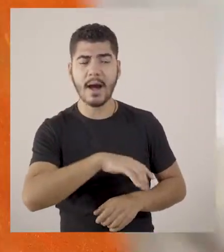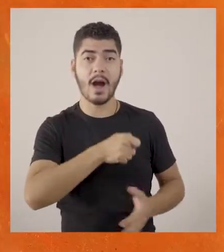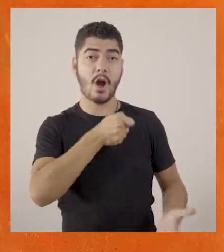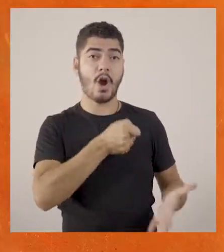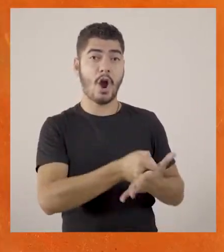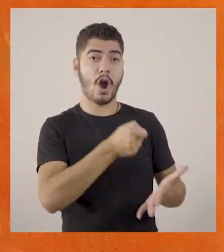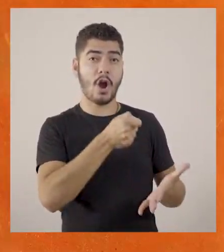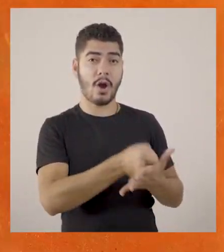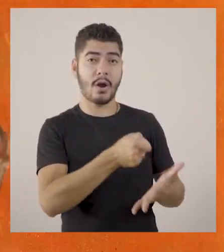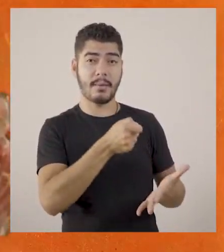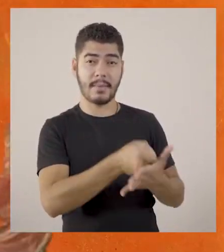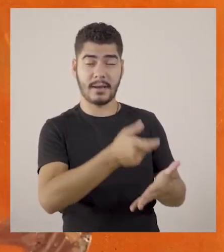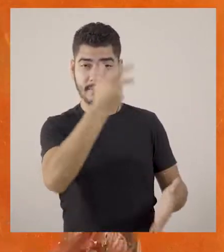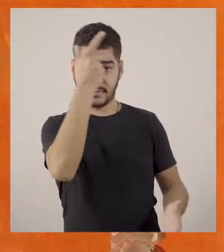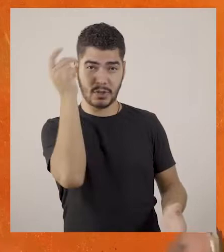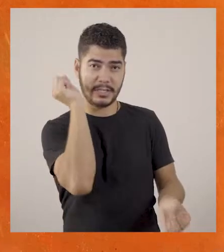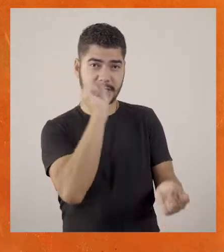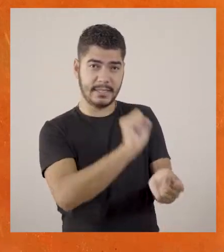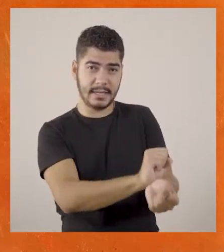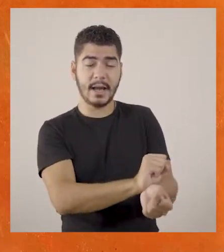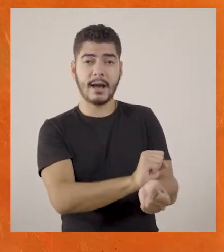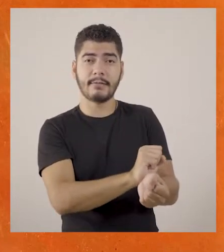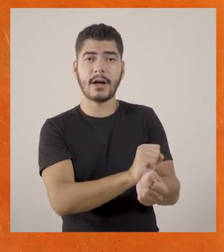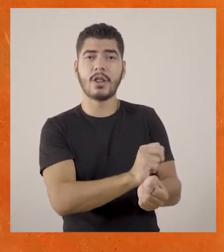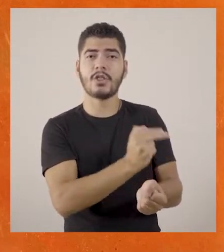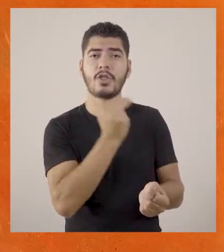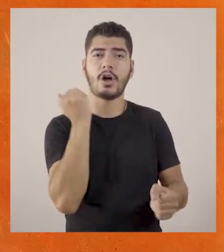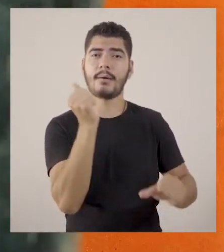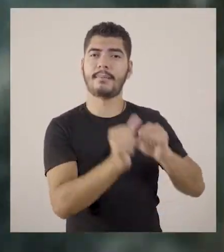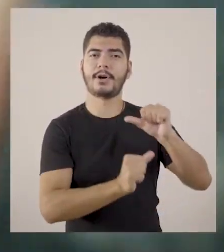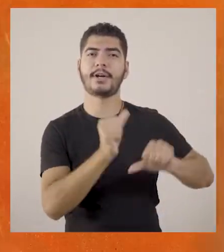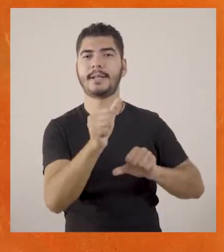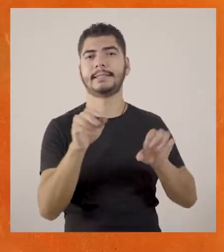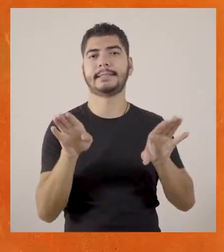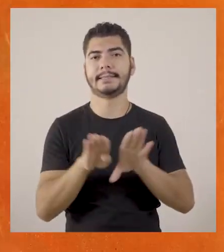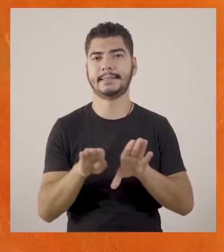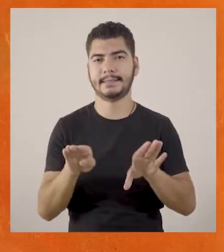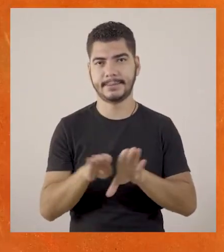eram obrigadas pelos escravagistas a adotar um novo nome.